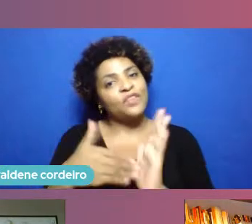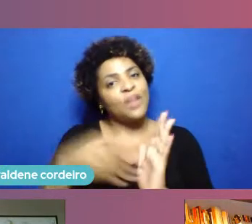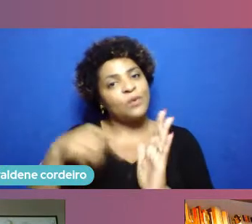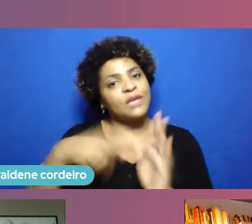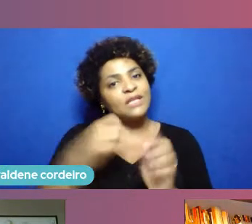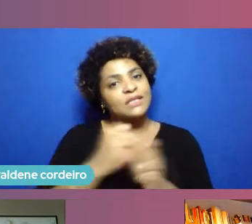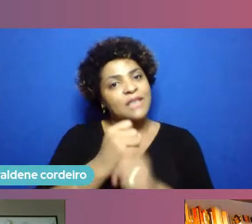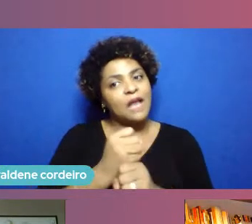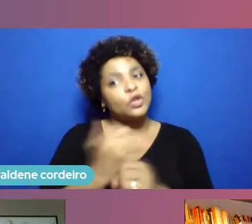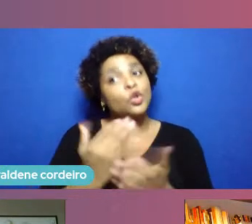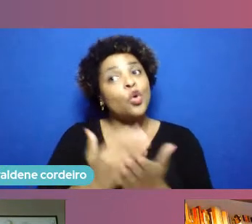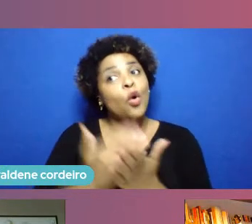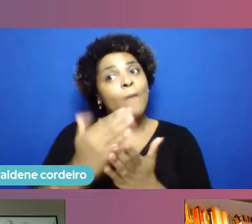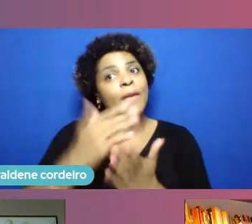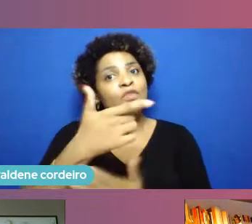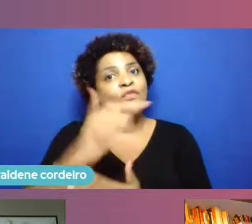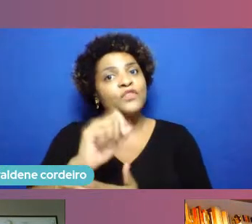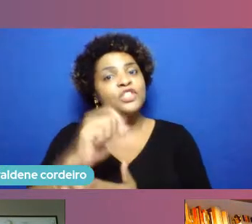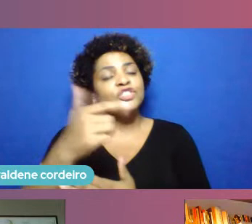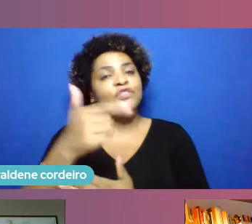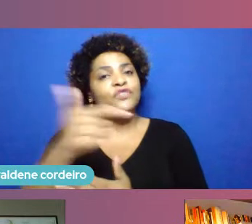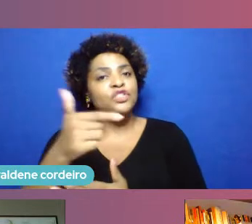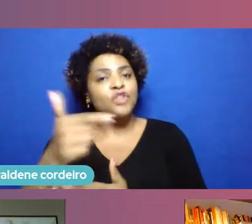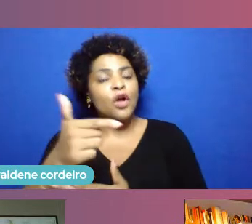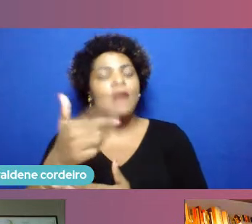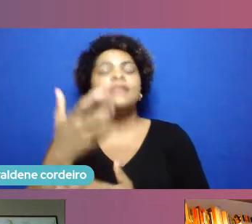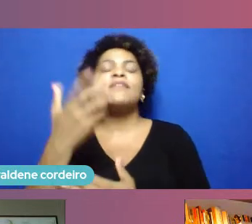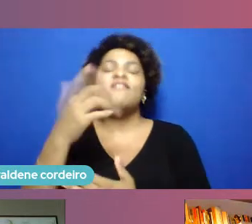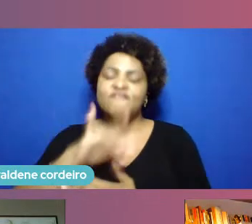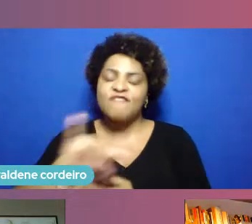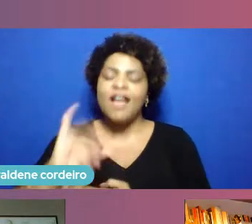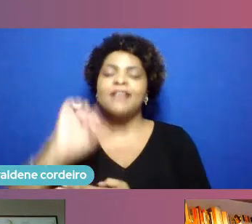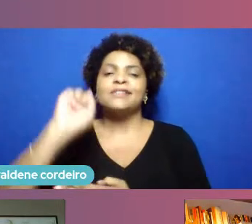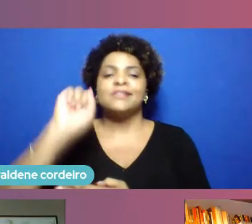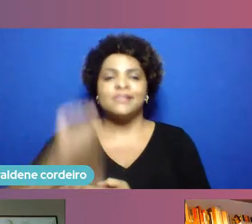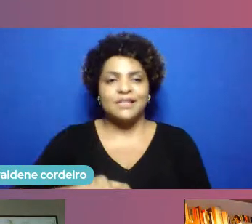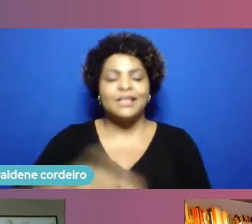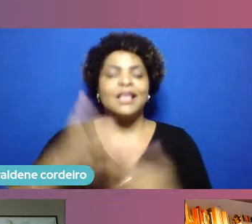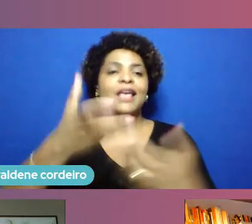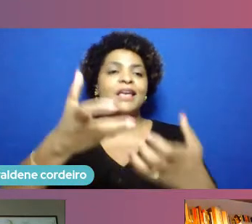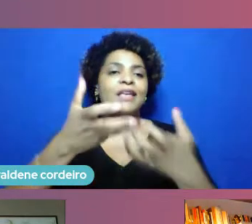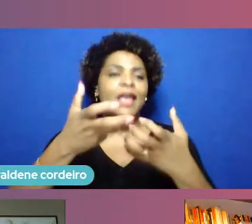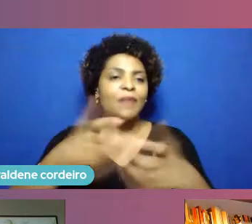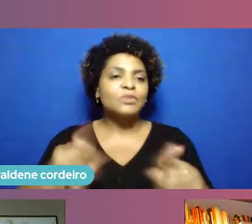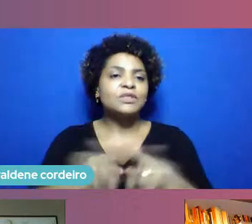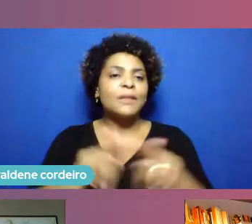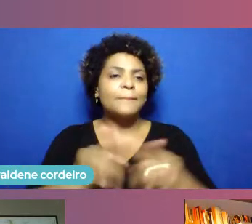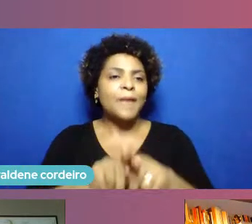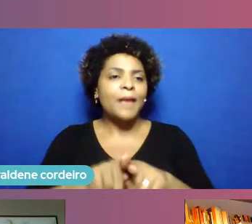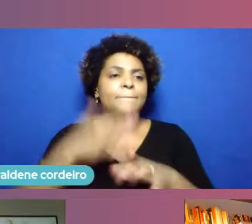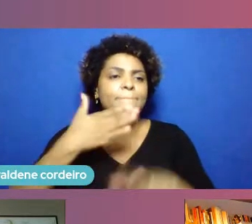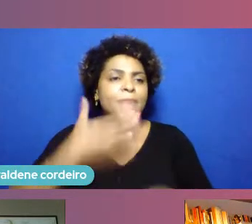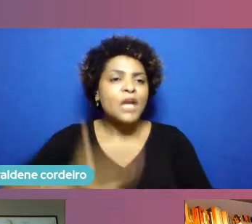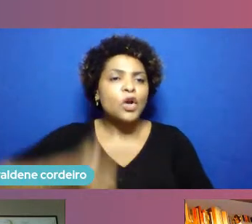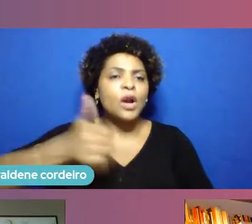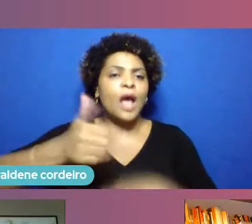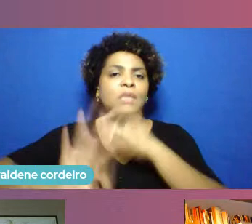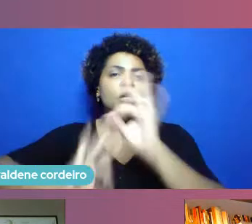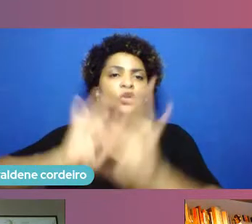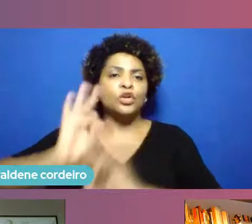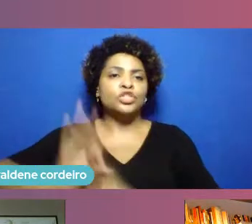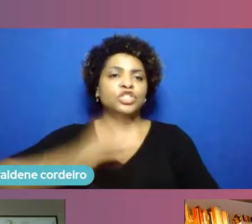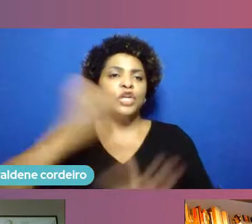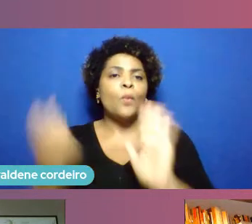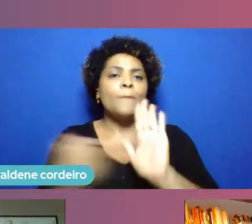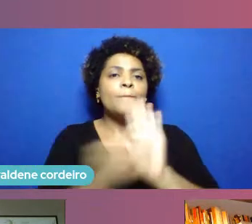pretende utilizar a encomenda tecnológica do marco de inovação os testes que a gente